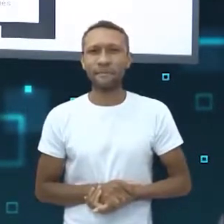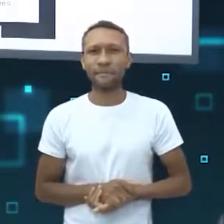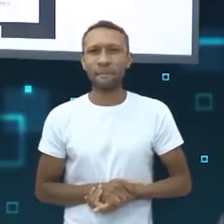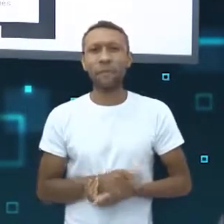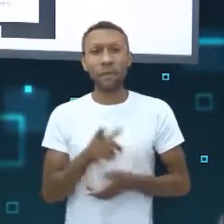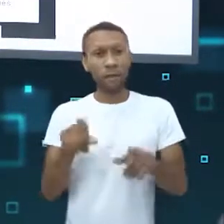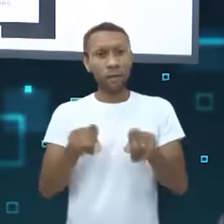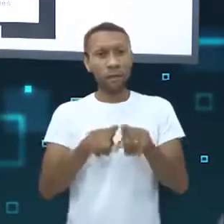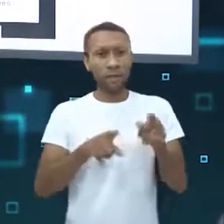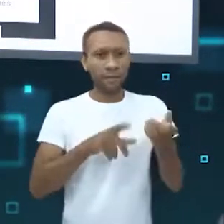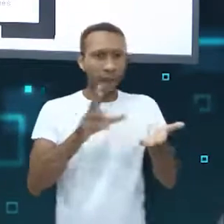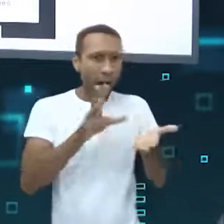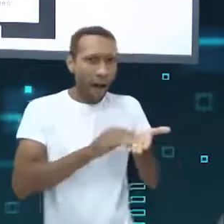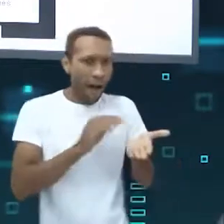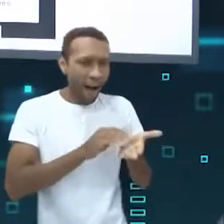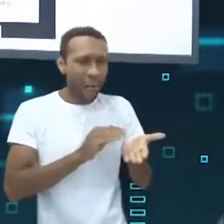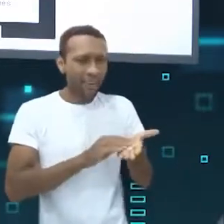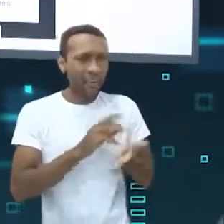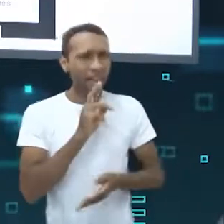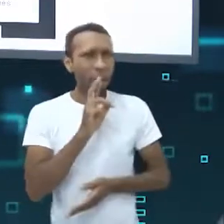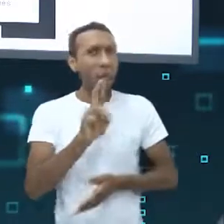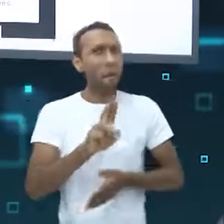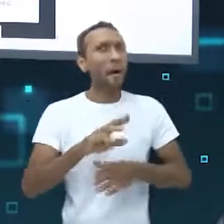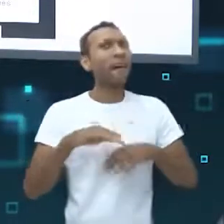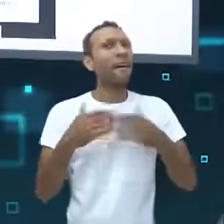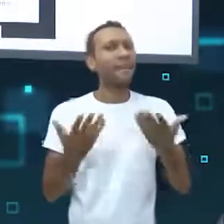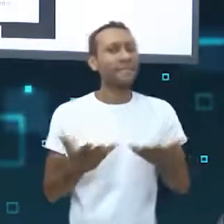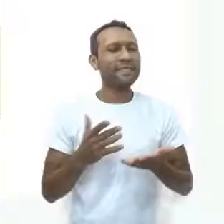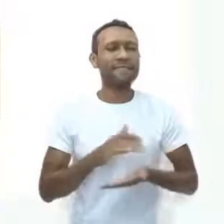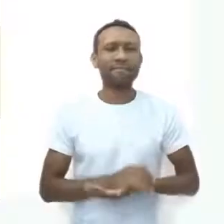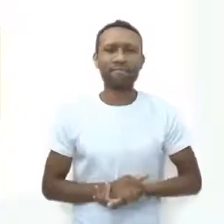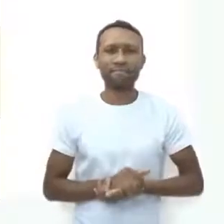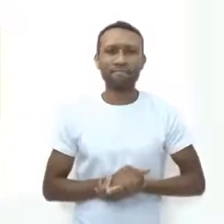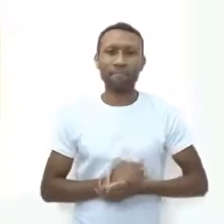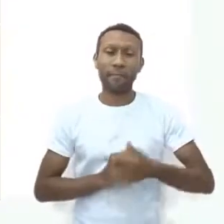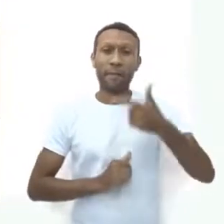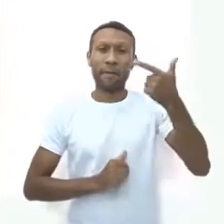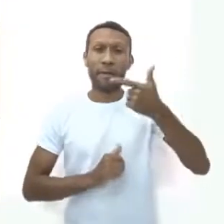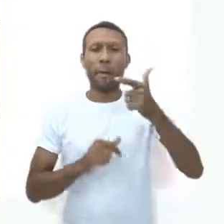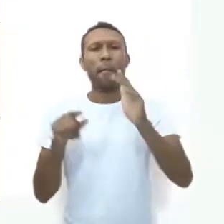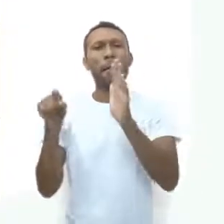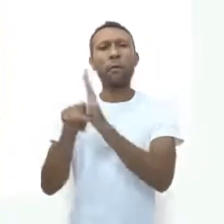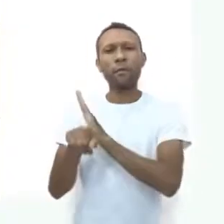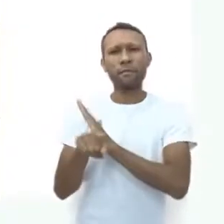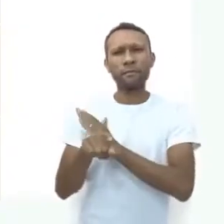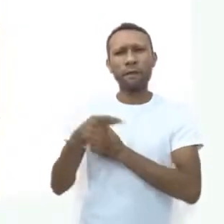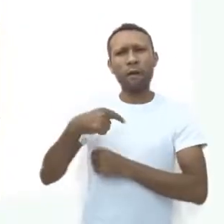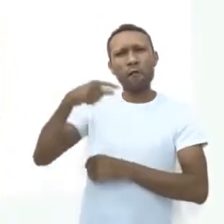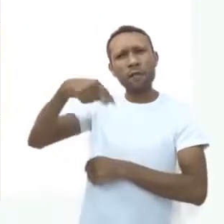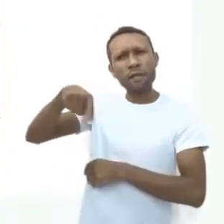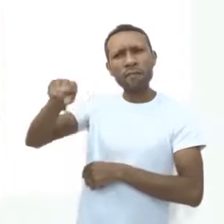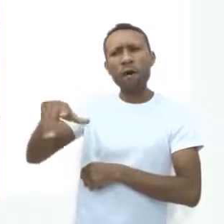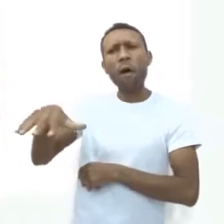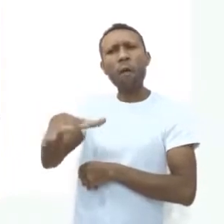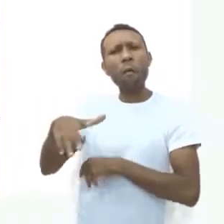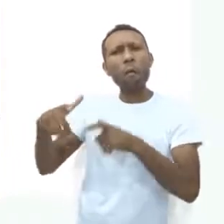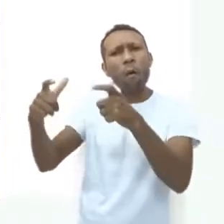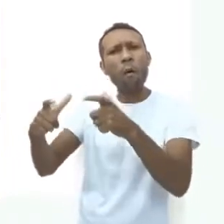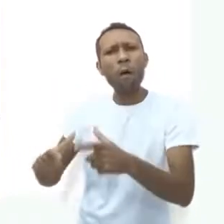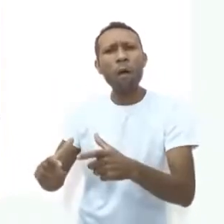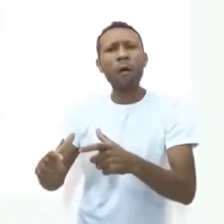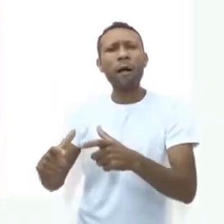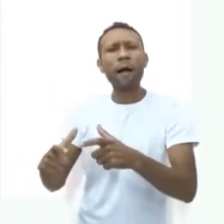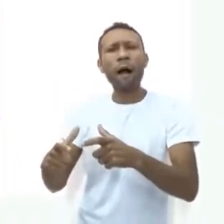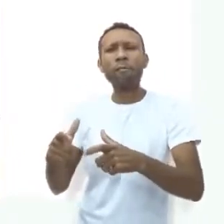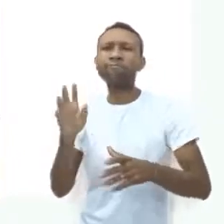Anota aí no seu caderno qual vai ser a sua resposta, hein? Pergunta 2. Você vai a algum lugar legal e quer compartilhar